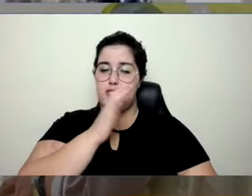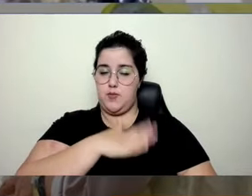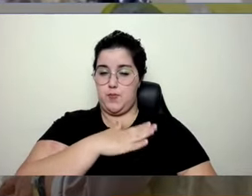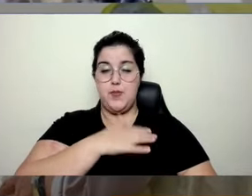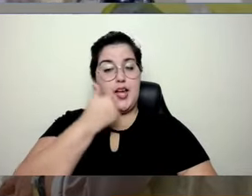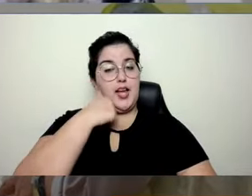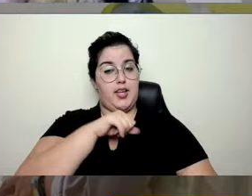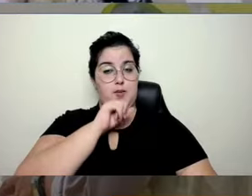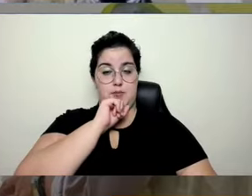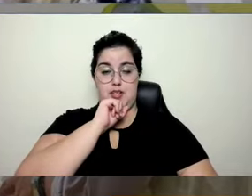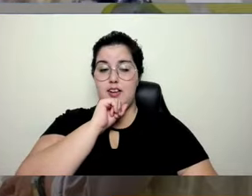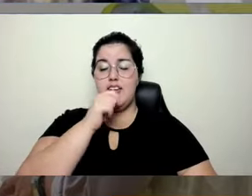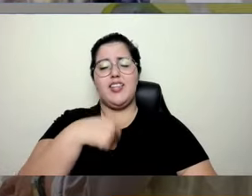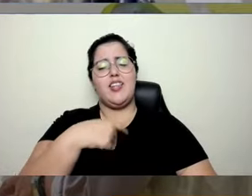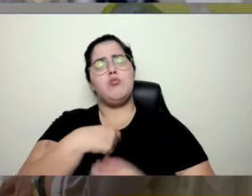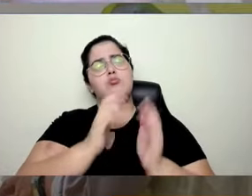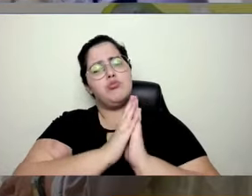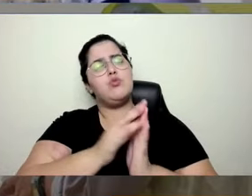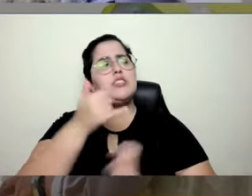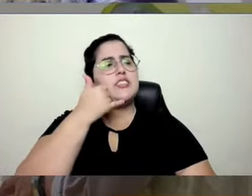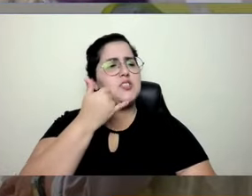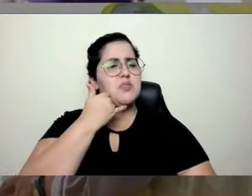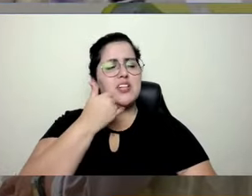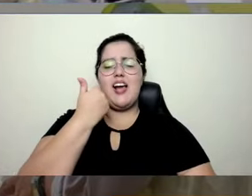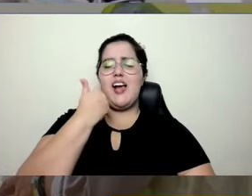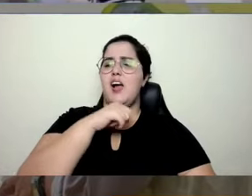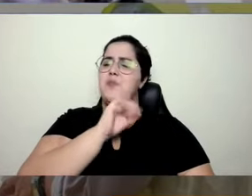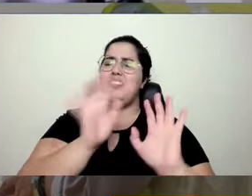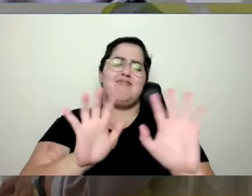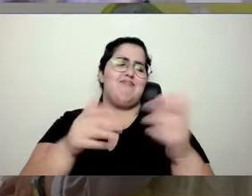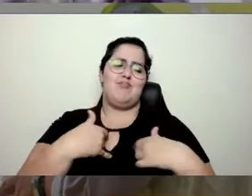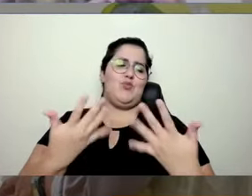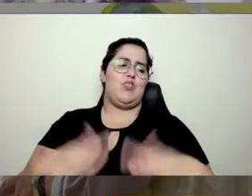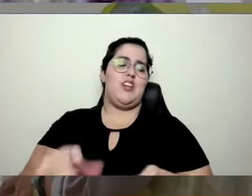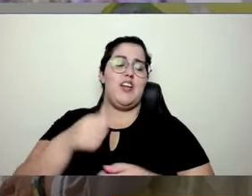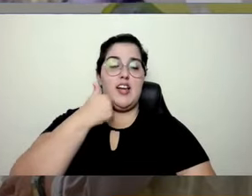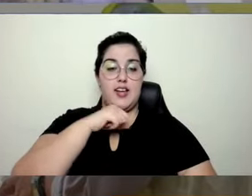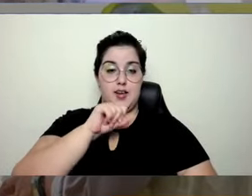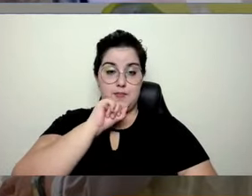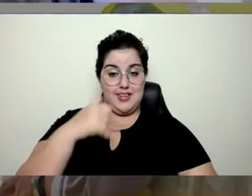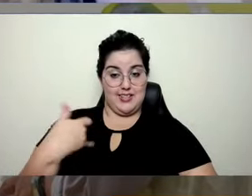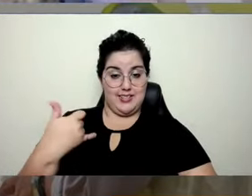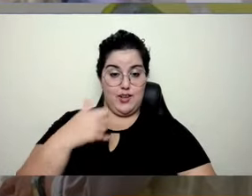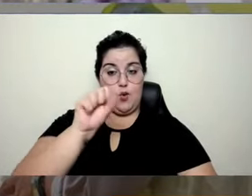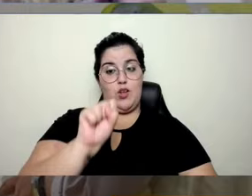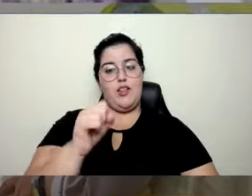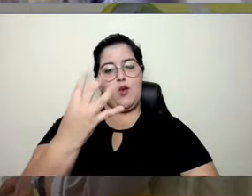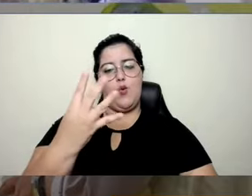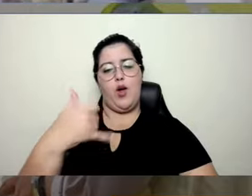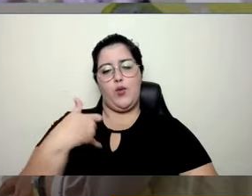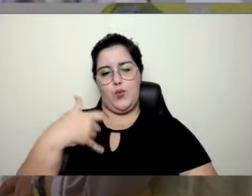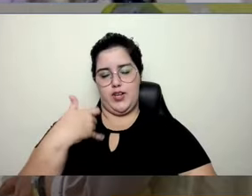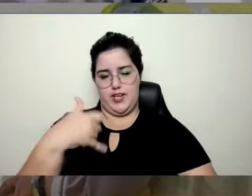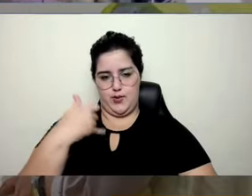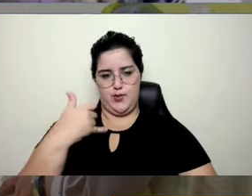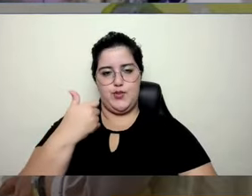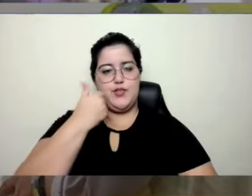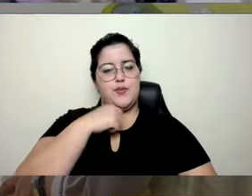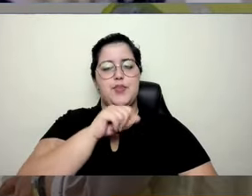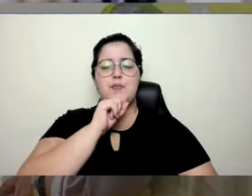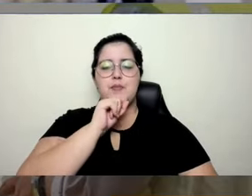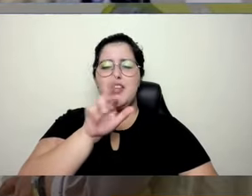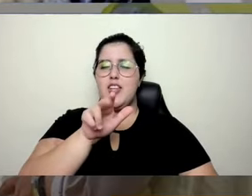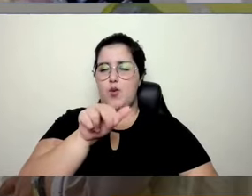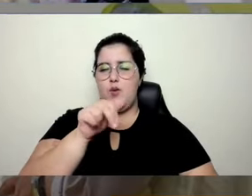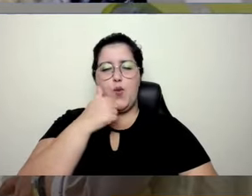um smartphone, ela, não, isso não tem botão, minha filha, minha mãe está com 84 anos, né, igual a senhorinha do Titanic,